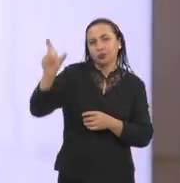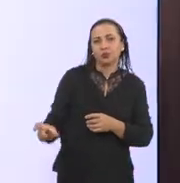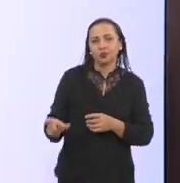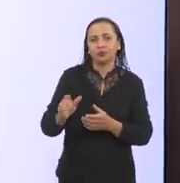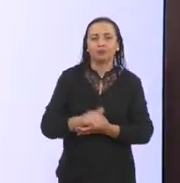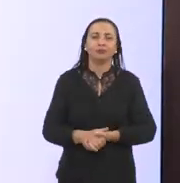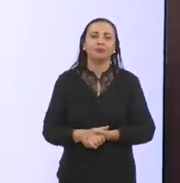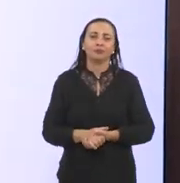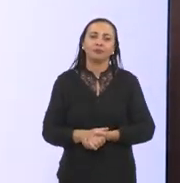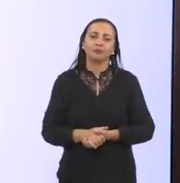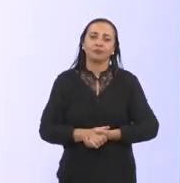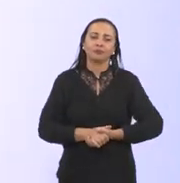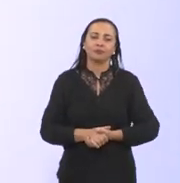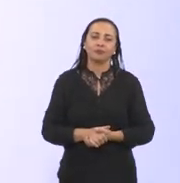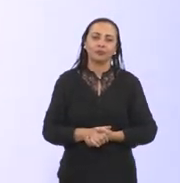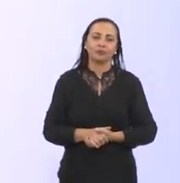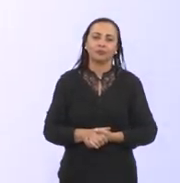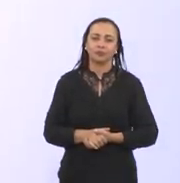longo prazo.